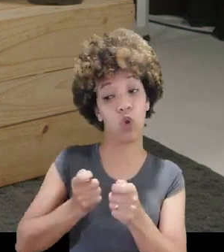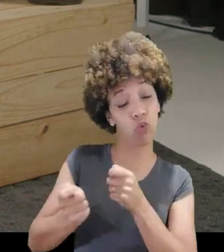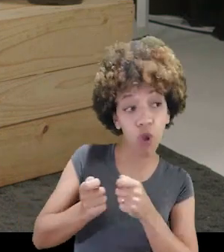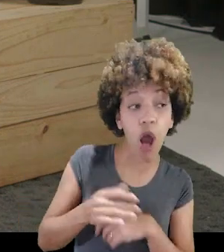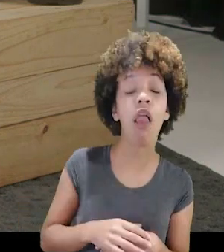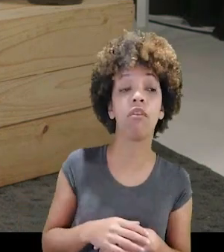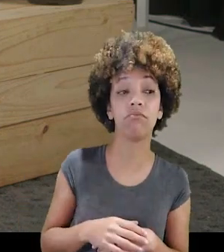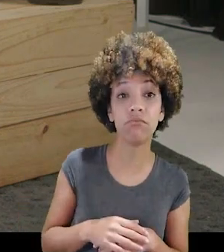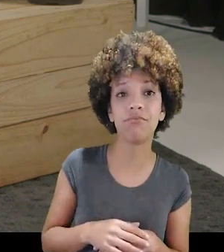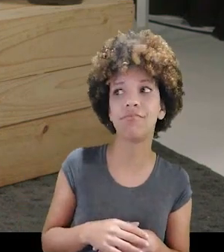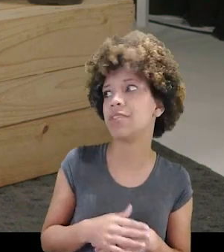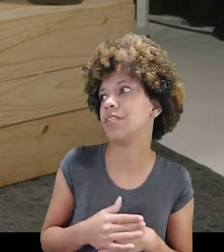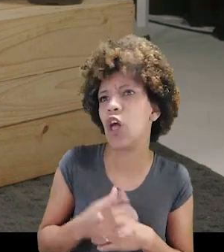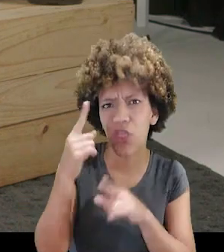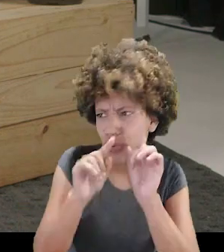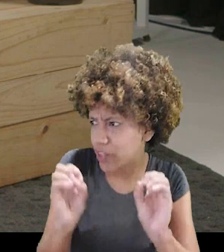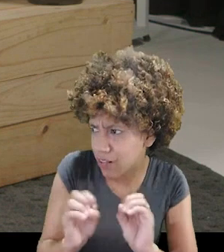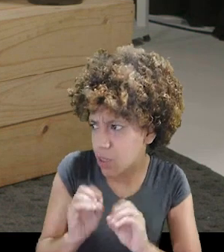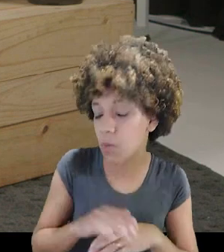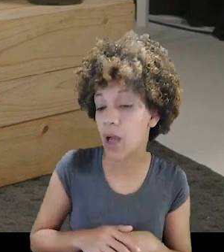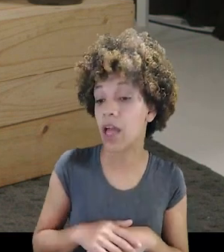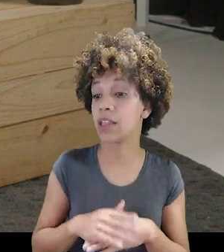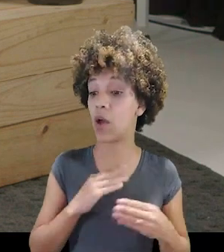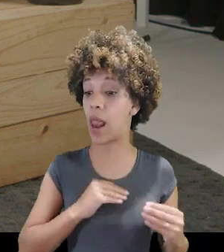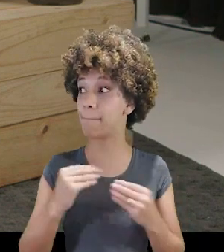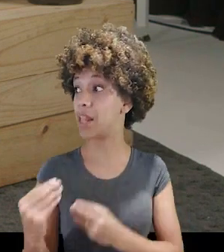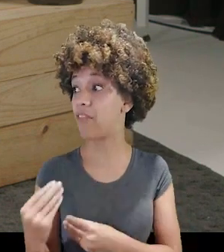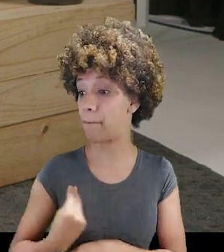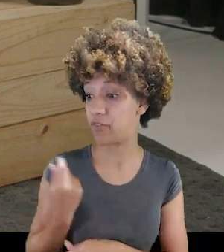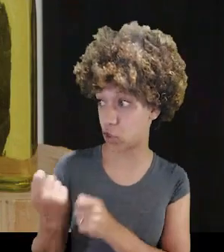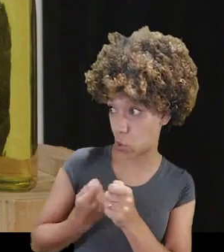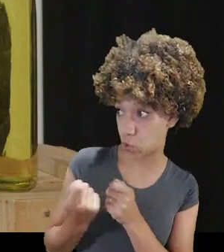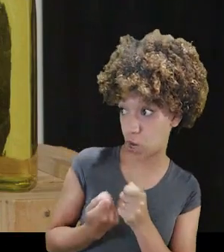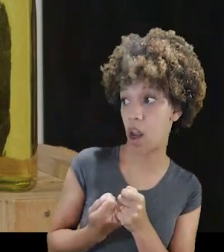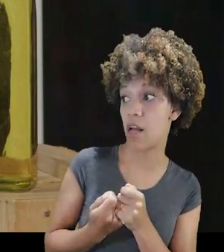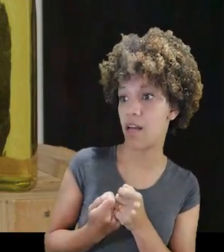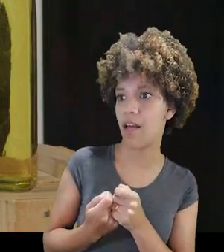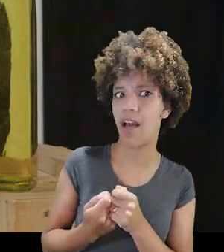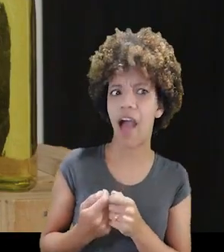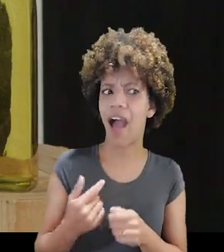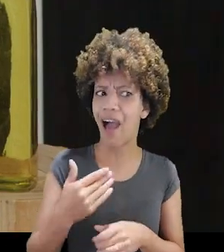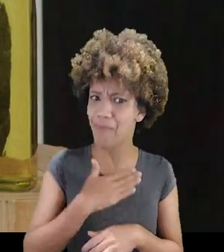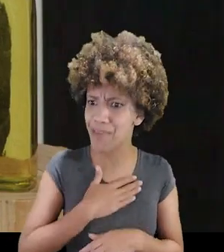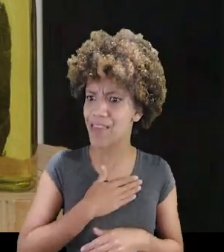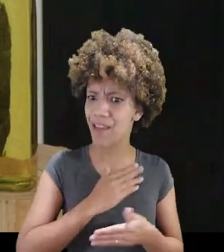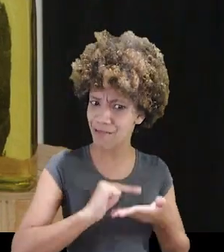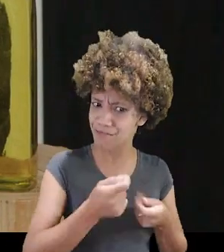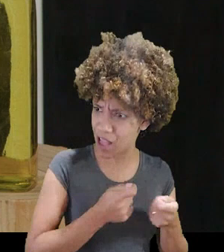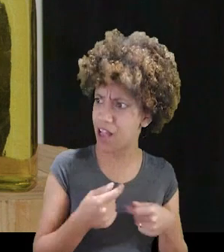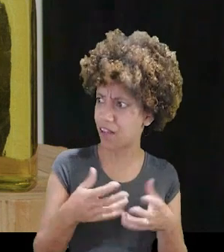é controladora. Sem sombra de dúvidas. Então, ela me levava para o lado da controladora. Você quer controlar até a minha sessão?